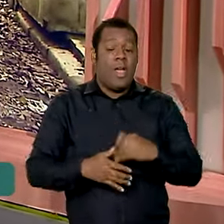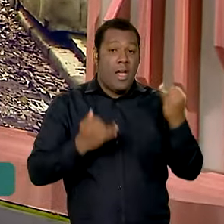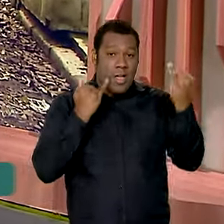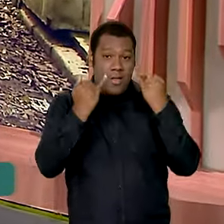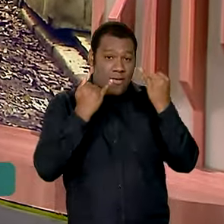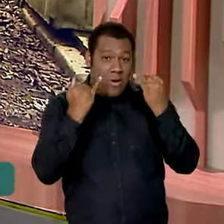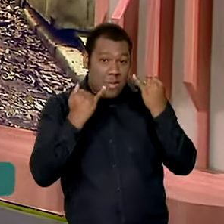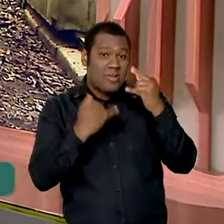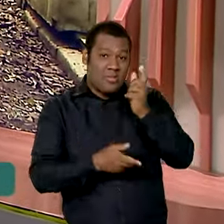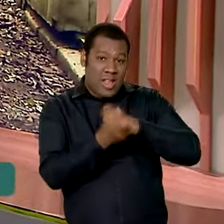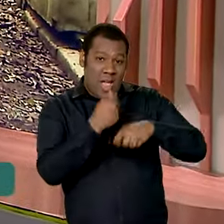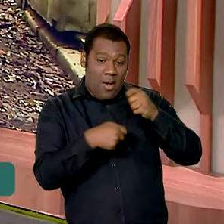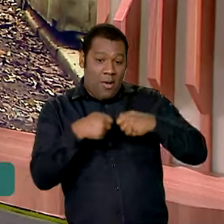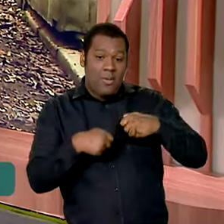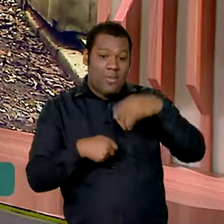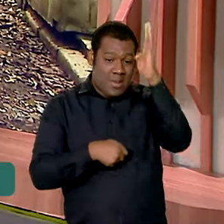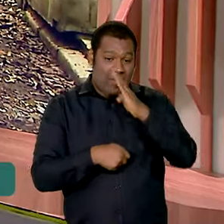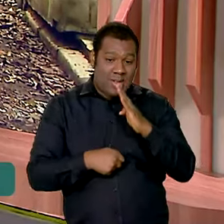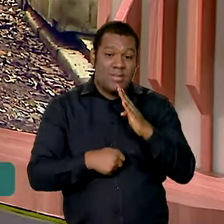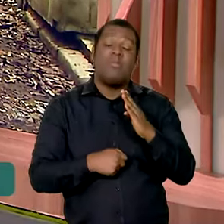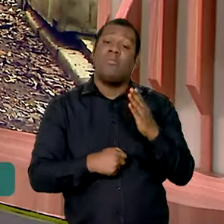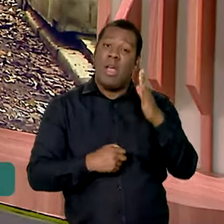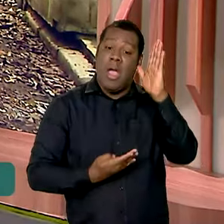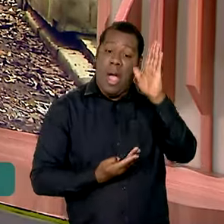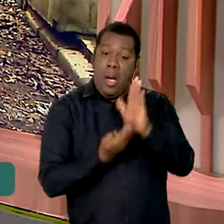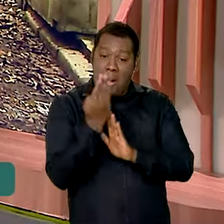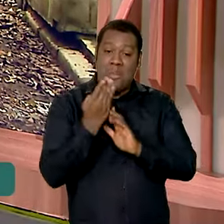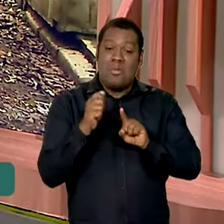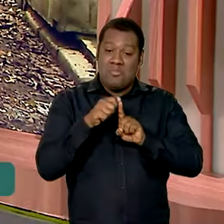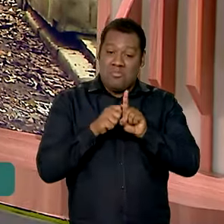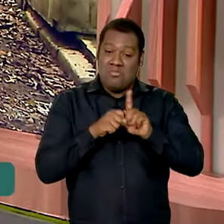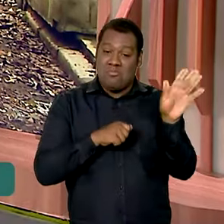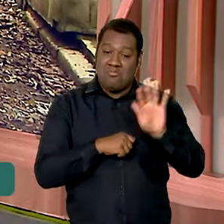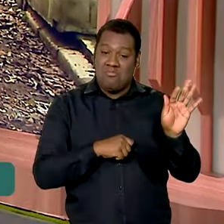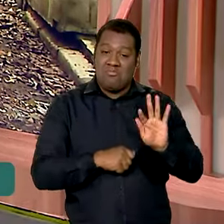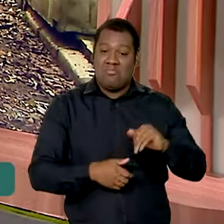atividade econômica que subiu em fevereiro. Conta para a gente.